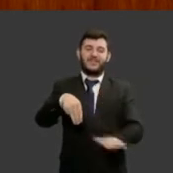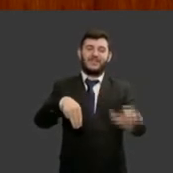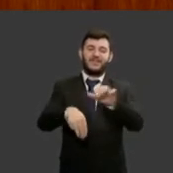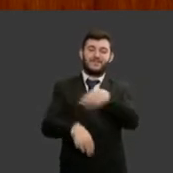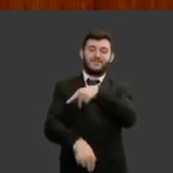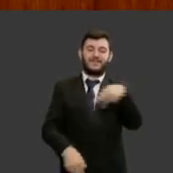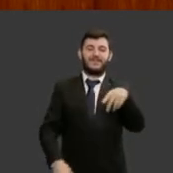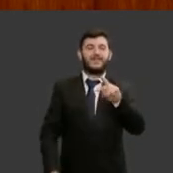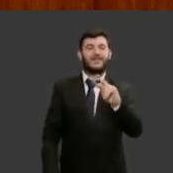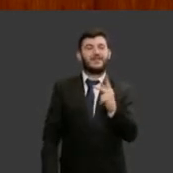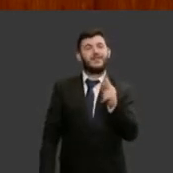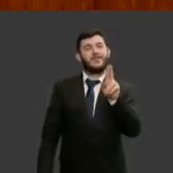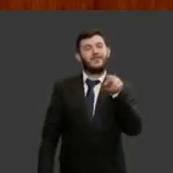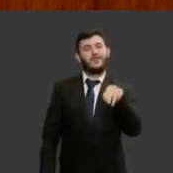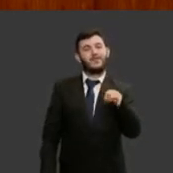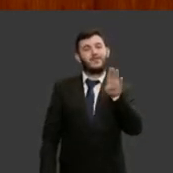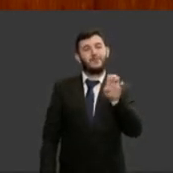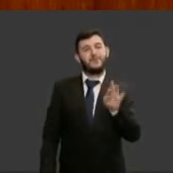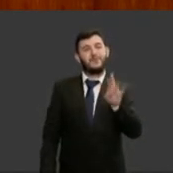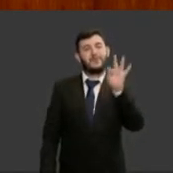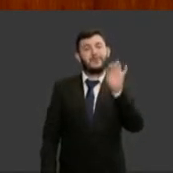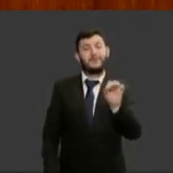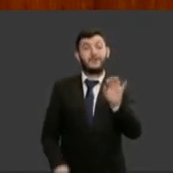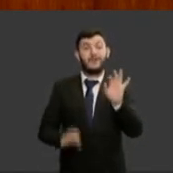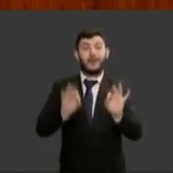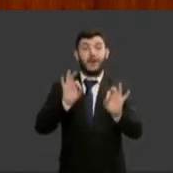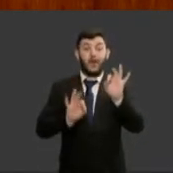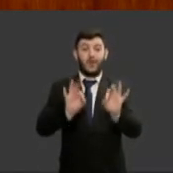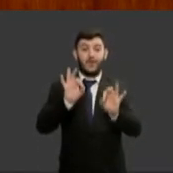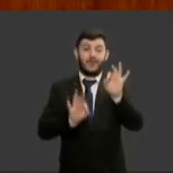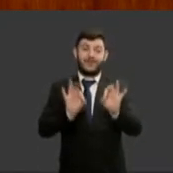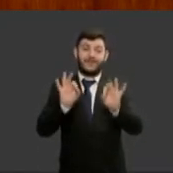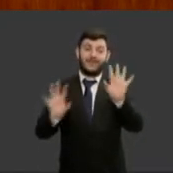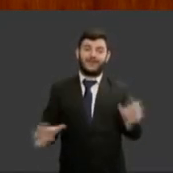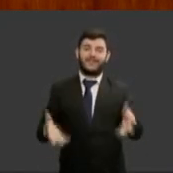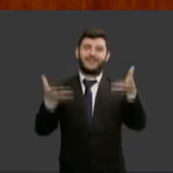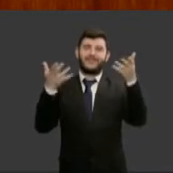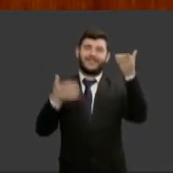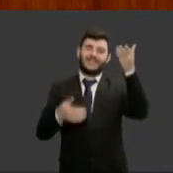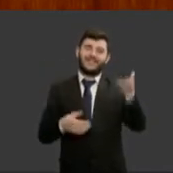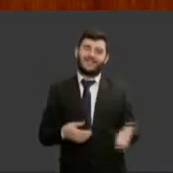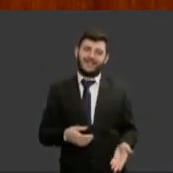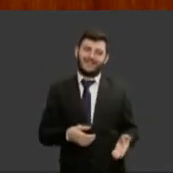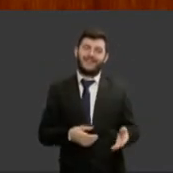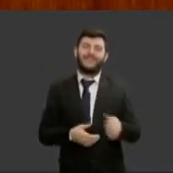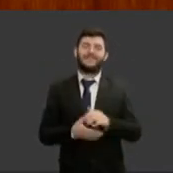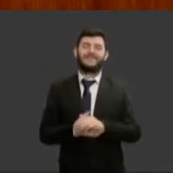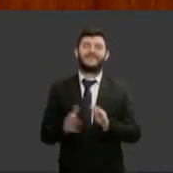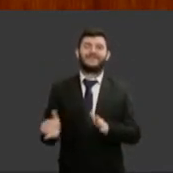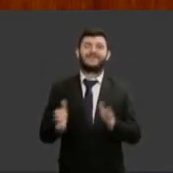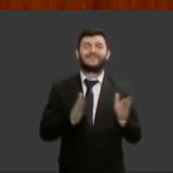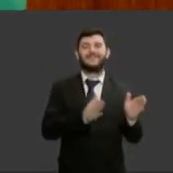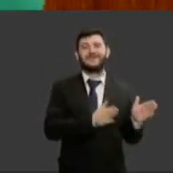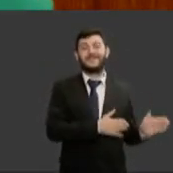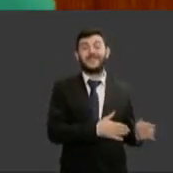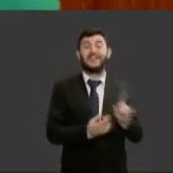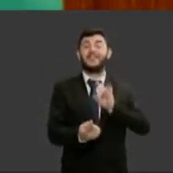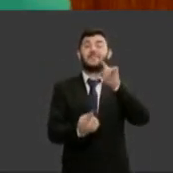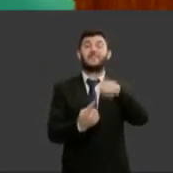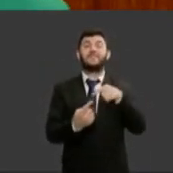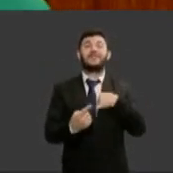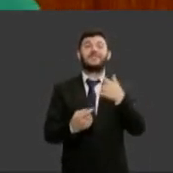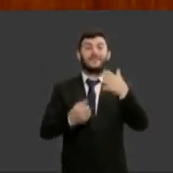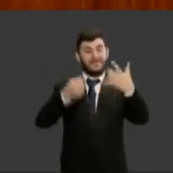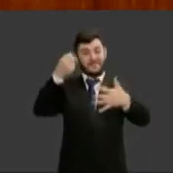e pela cuidadosa organização do evento a juíza Sandra Silvestre e para encerrar para encerrar eu